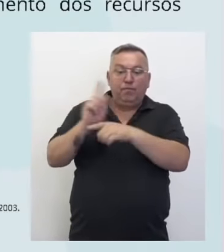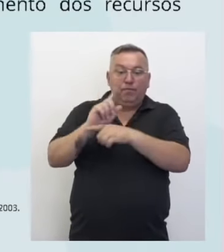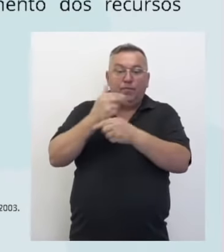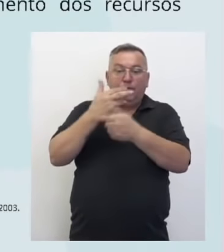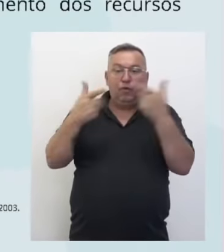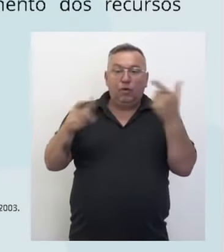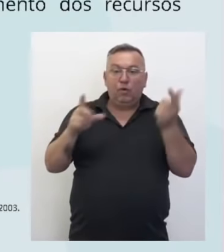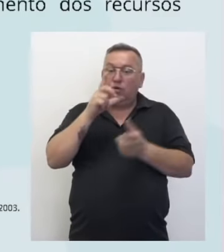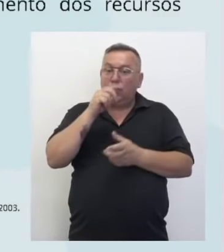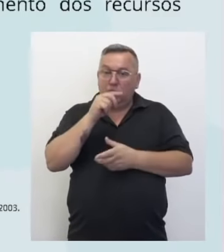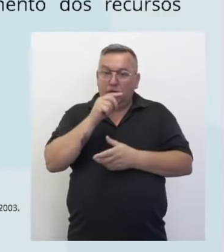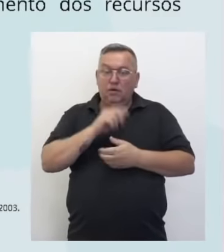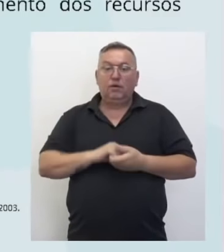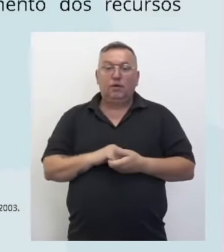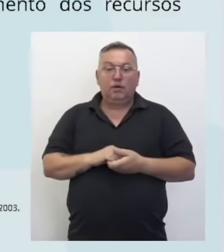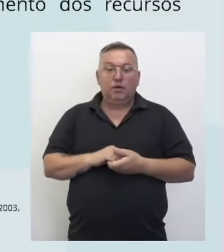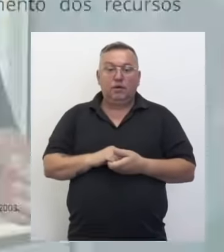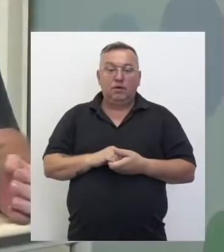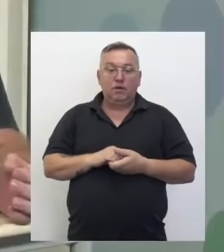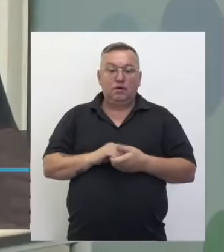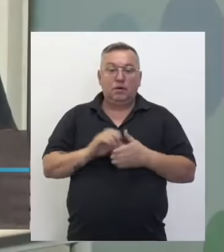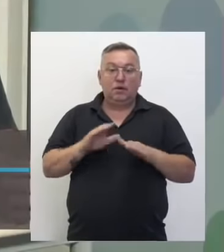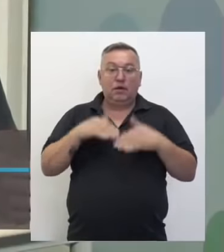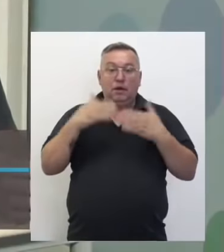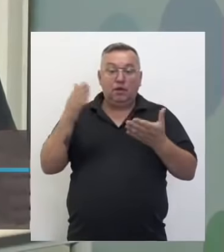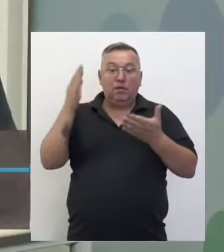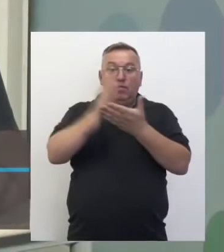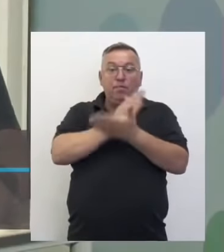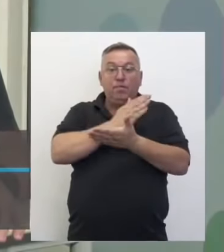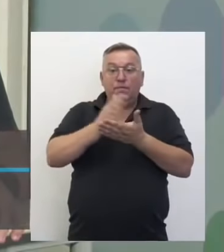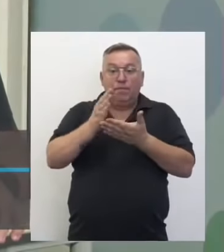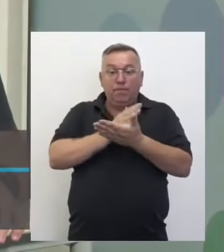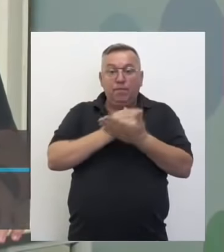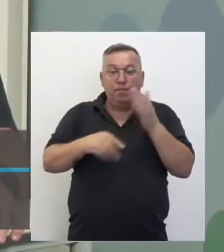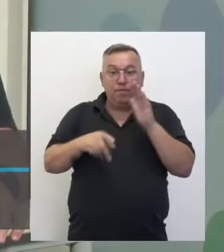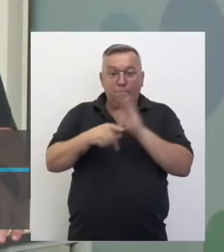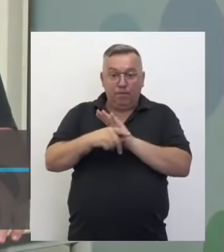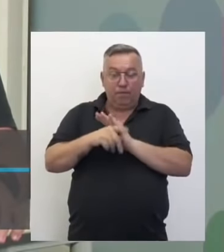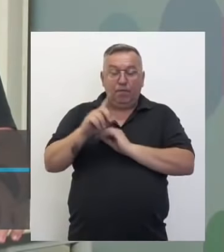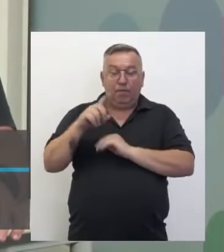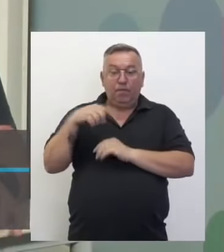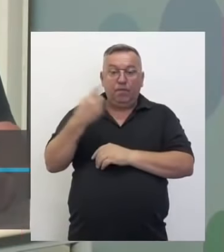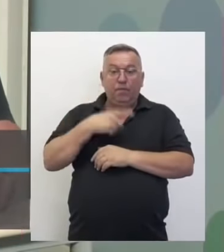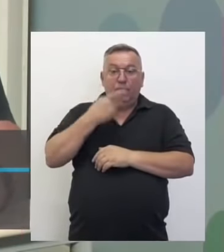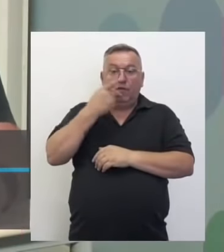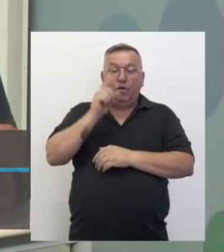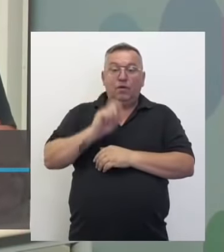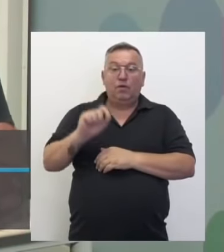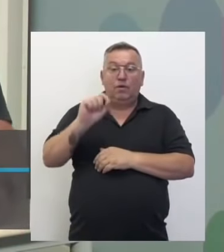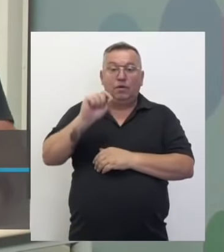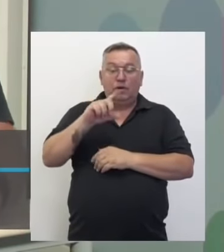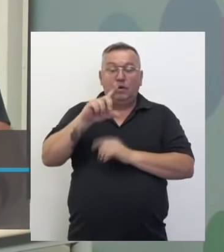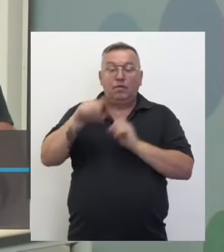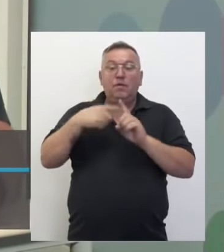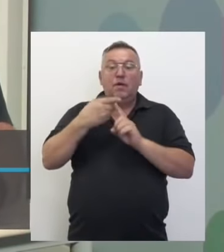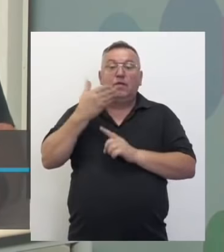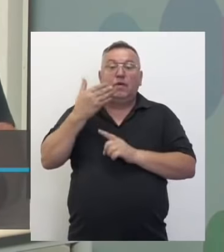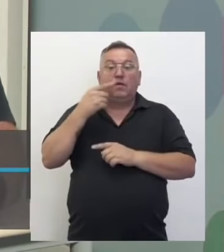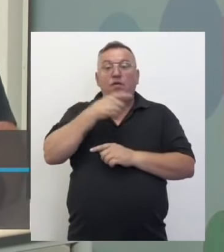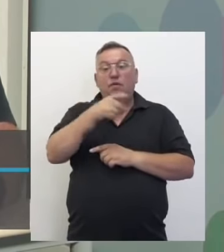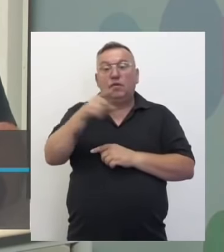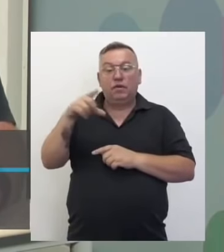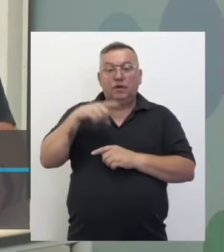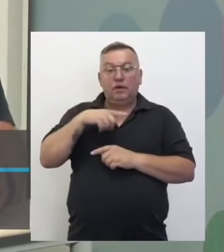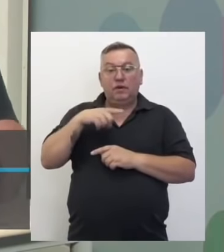gerenciamento dos recursos hídricos. E aí com essa divisão de região hidrográfica, se torna-se mais fácil de você estar